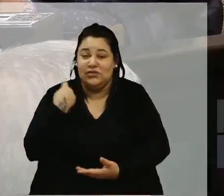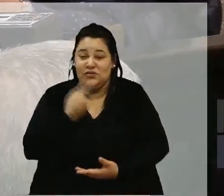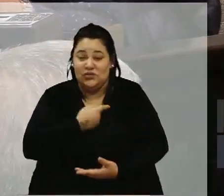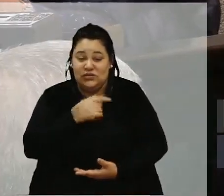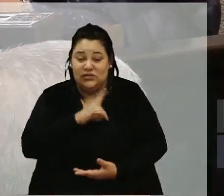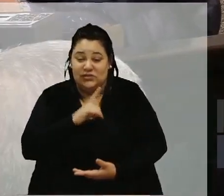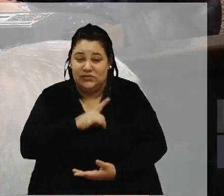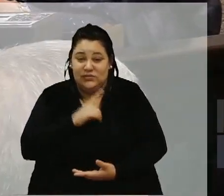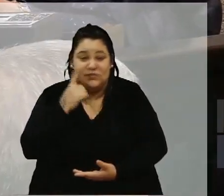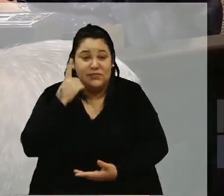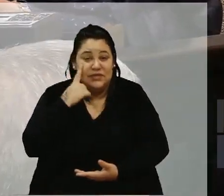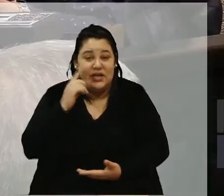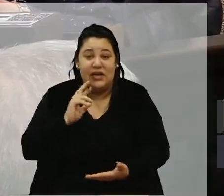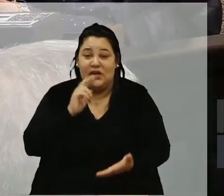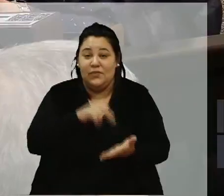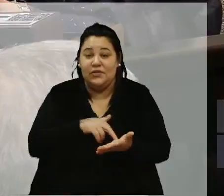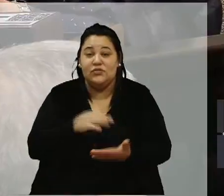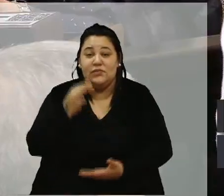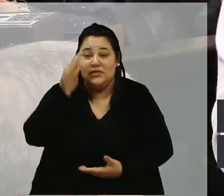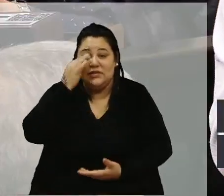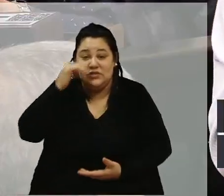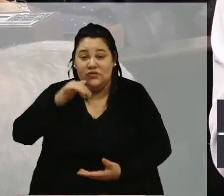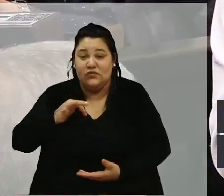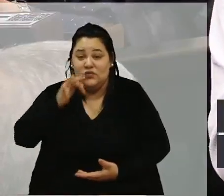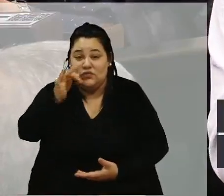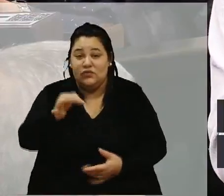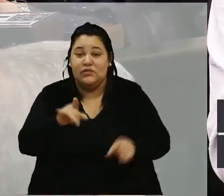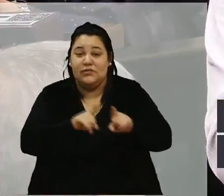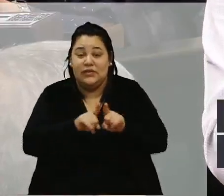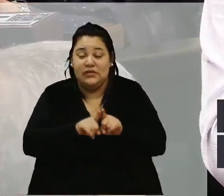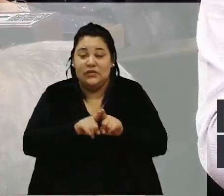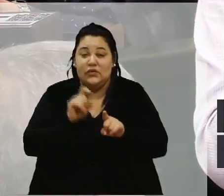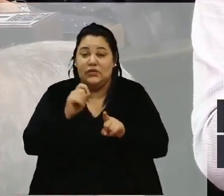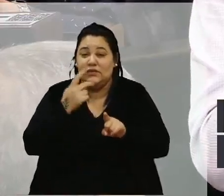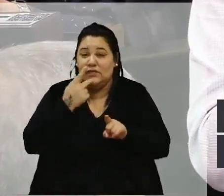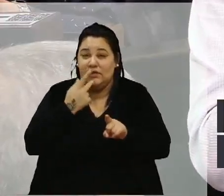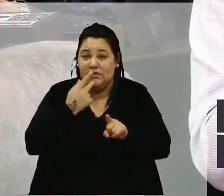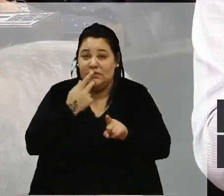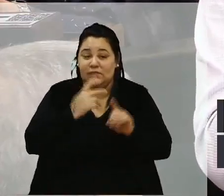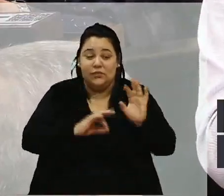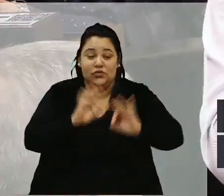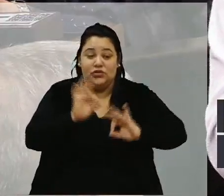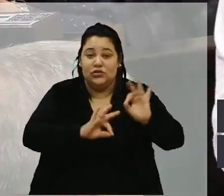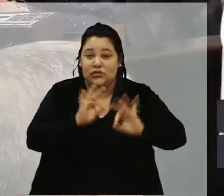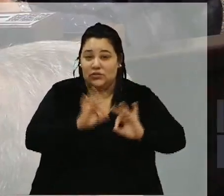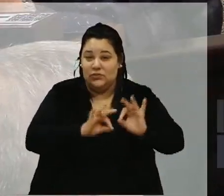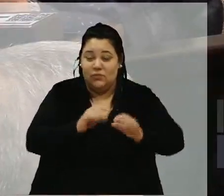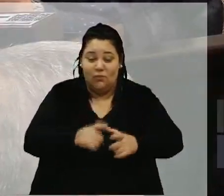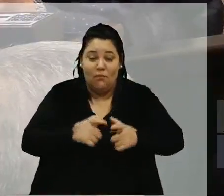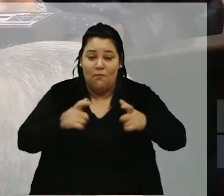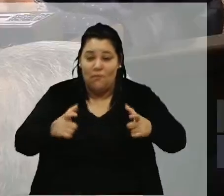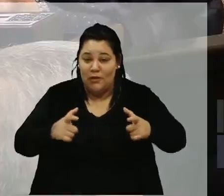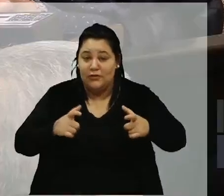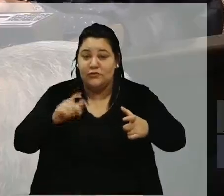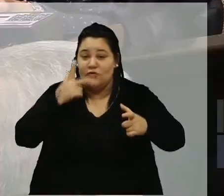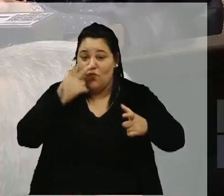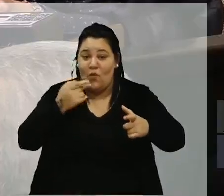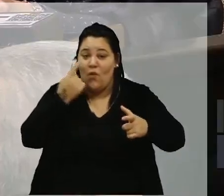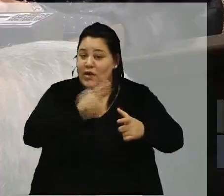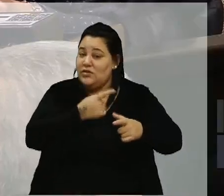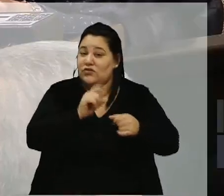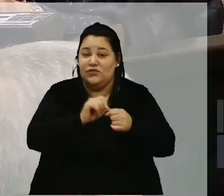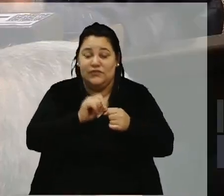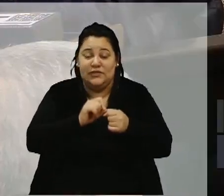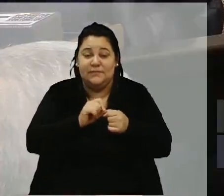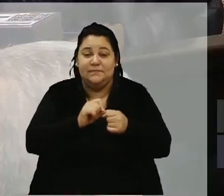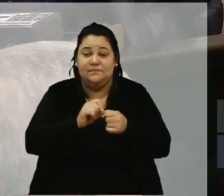que pensar realmente no presente e no futuro no que se refere projetos macros como esse, de fazer